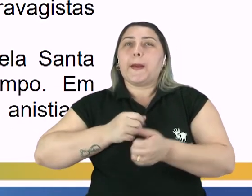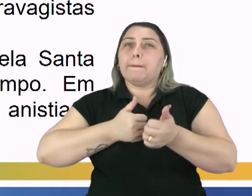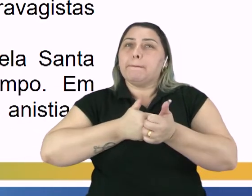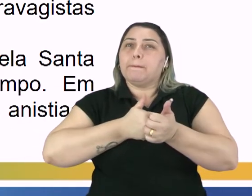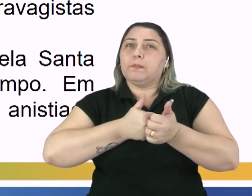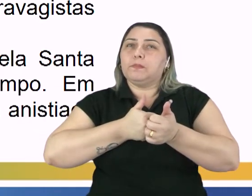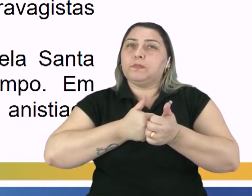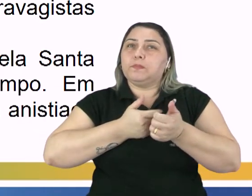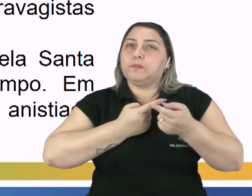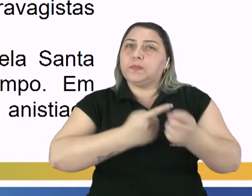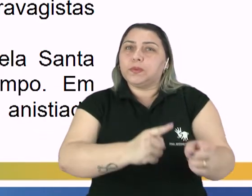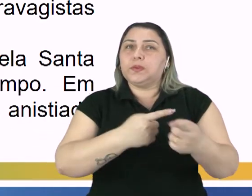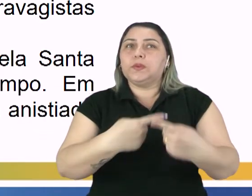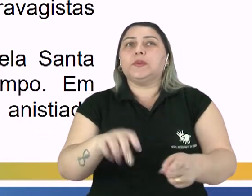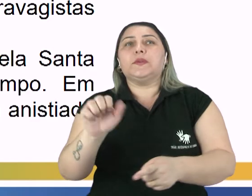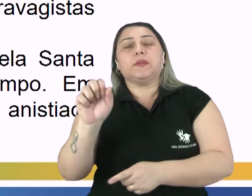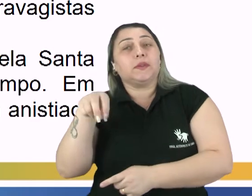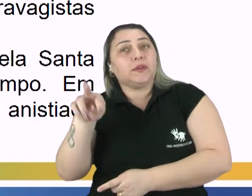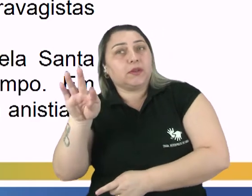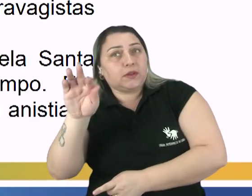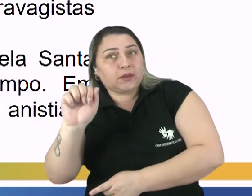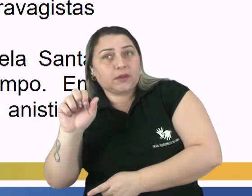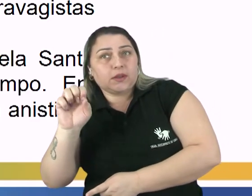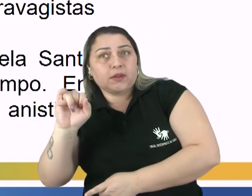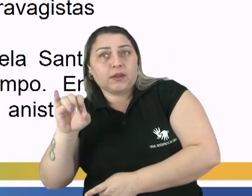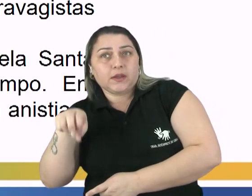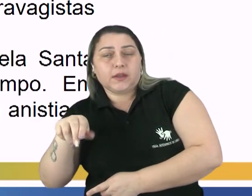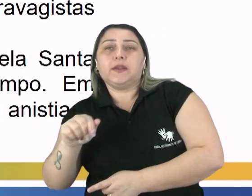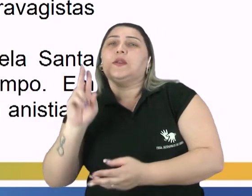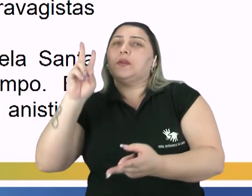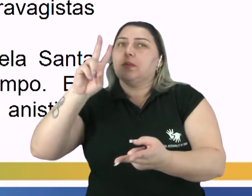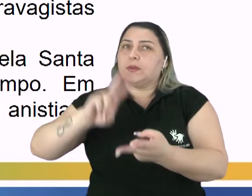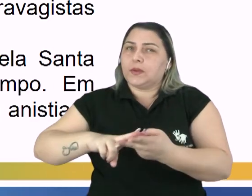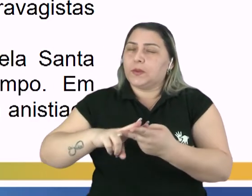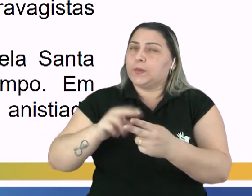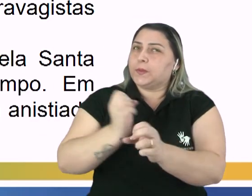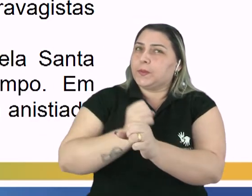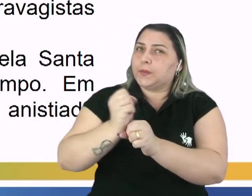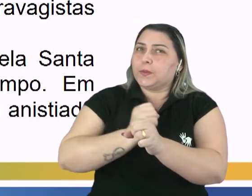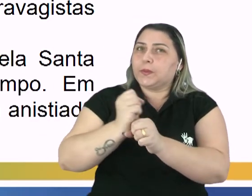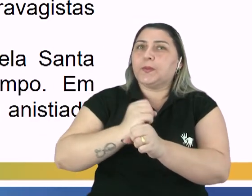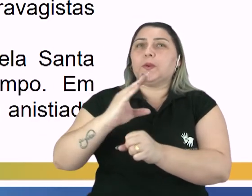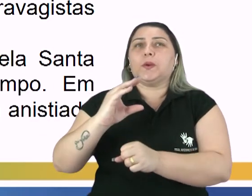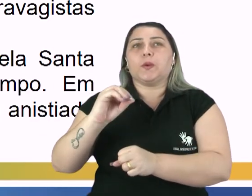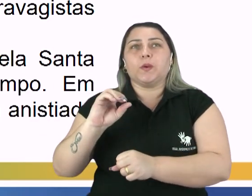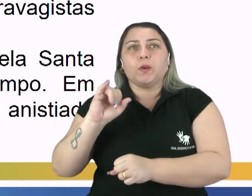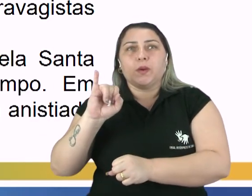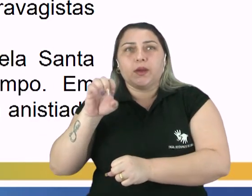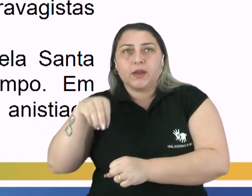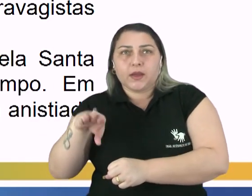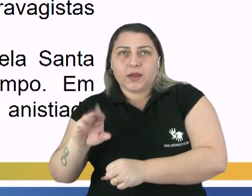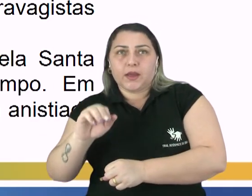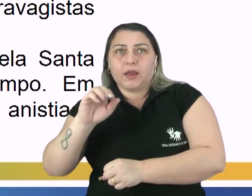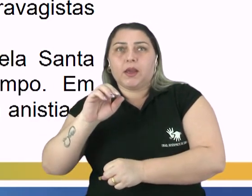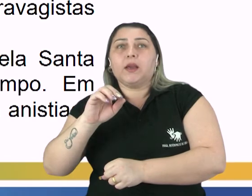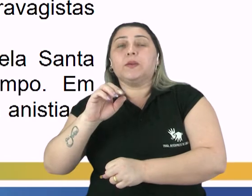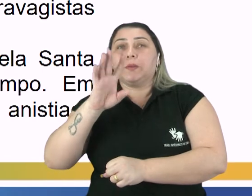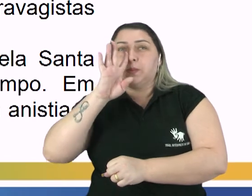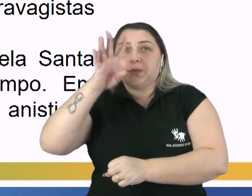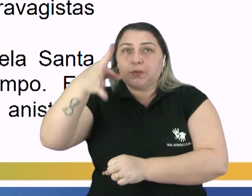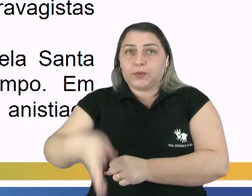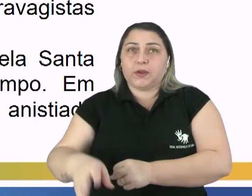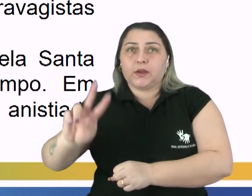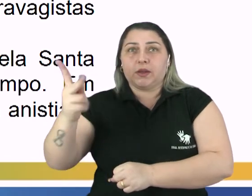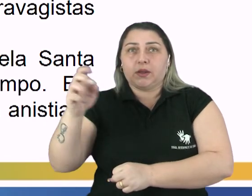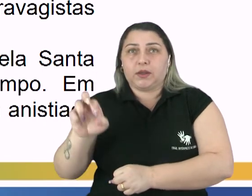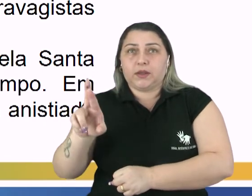perseguido pela Santa Inquisição. Esteve na prisão durante muito tempo. Em Coimbra, Vieira foi acusado de heresia,